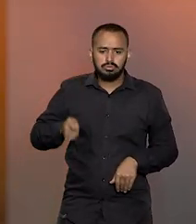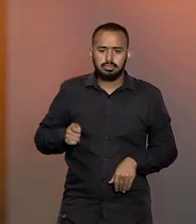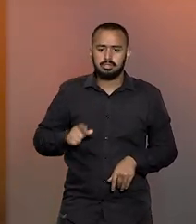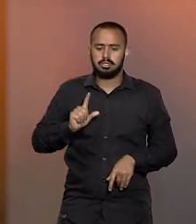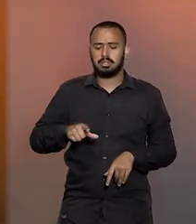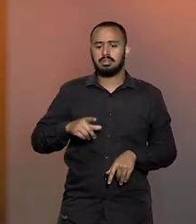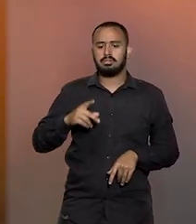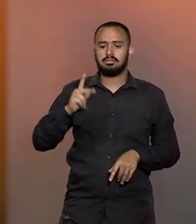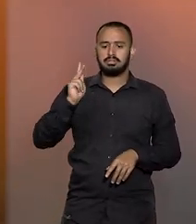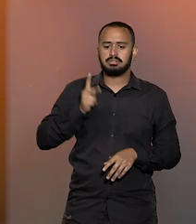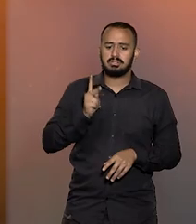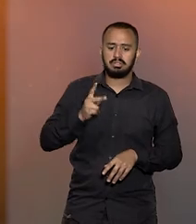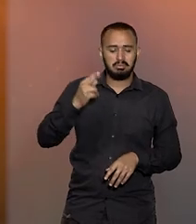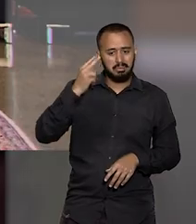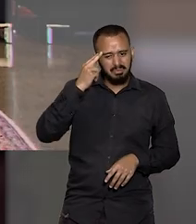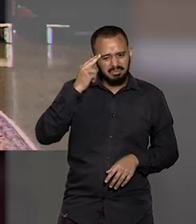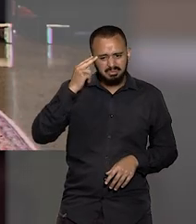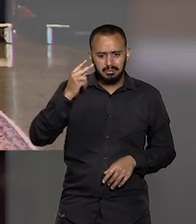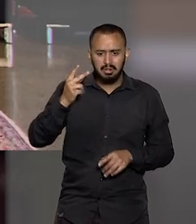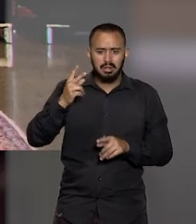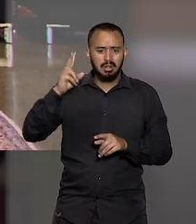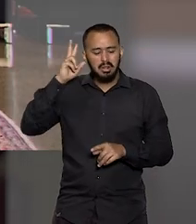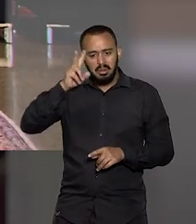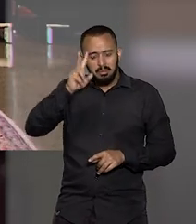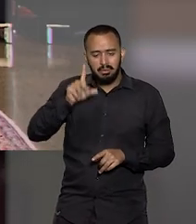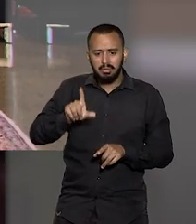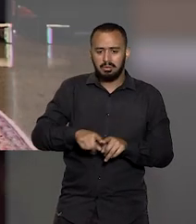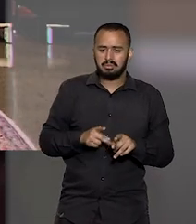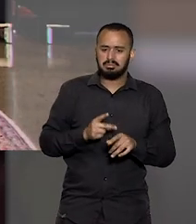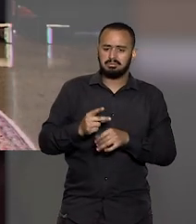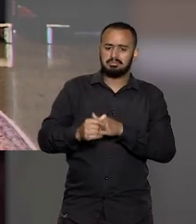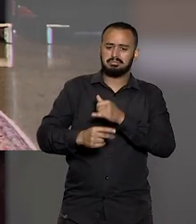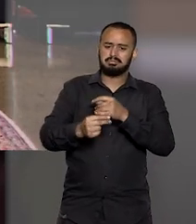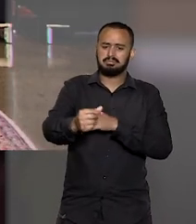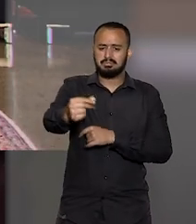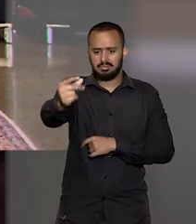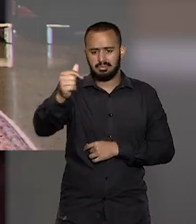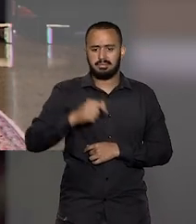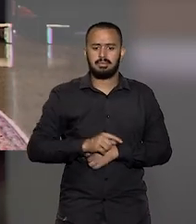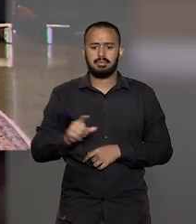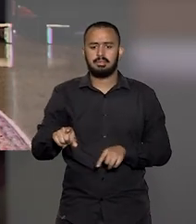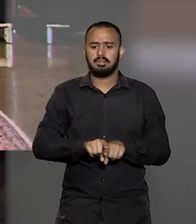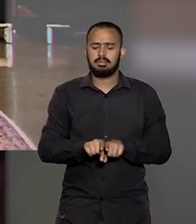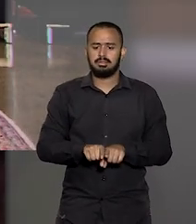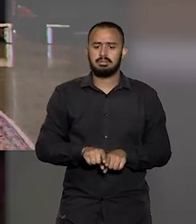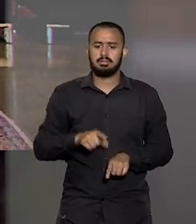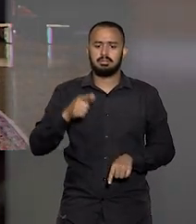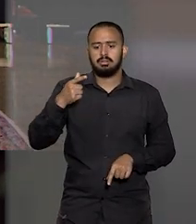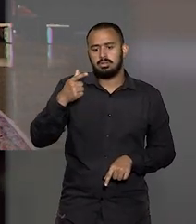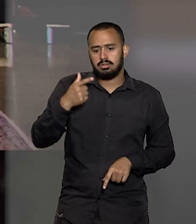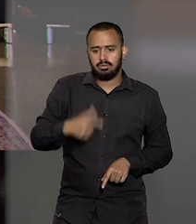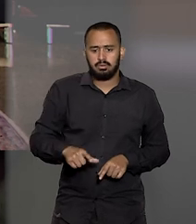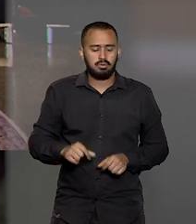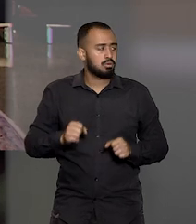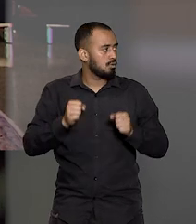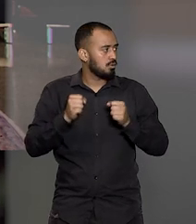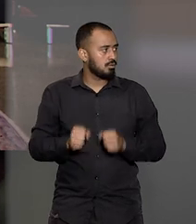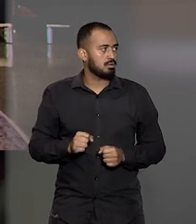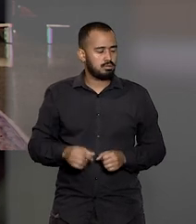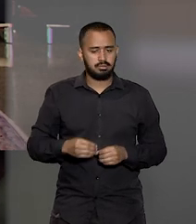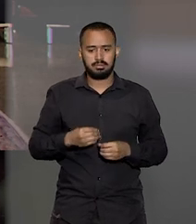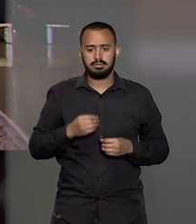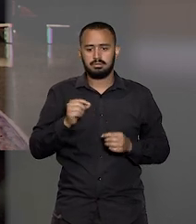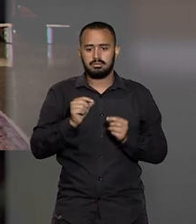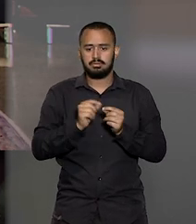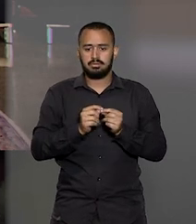por gerações. Minha alegria decorre de poder, uma vez mais, ter ser